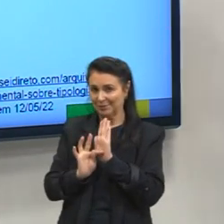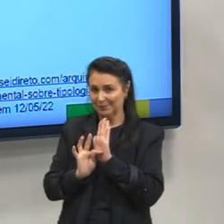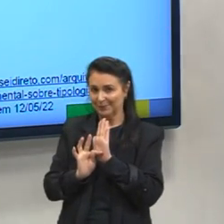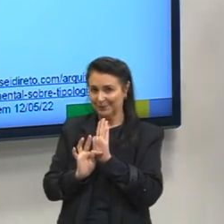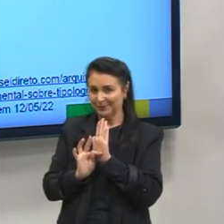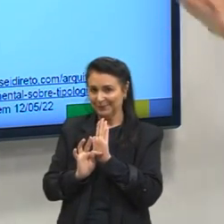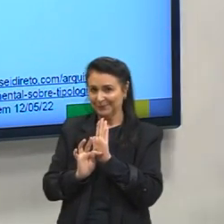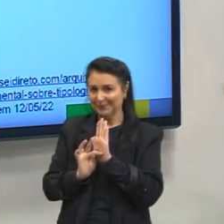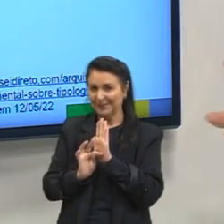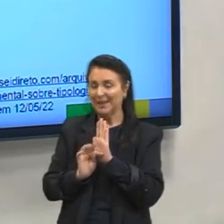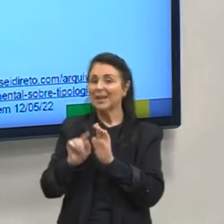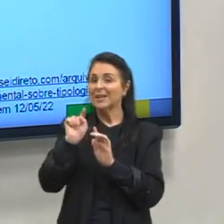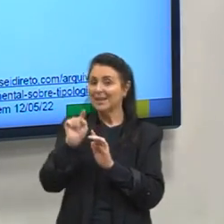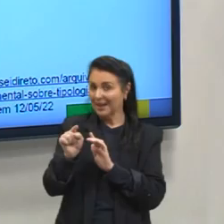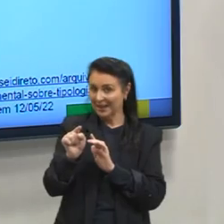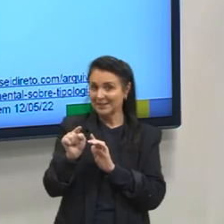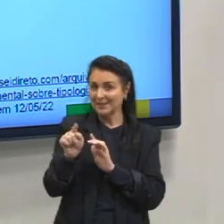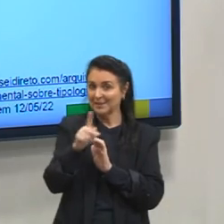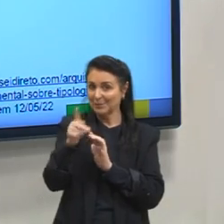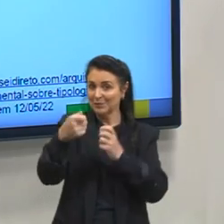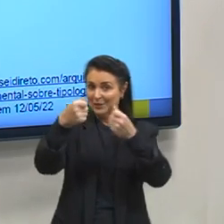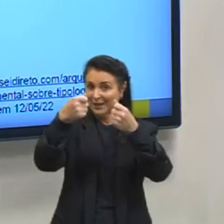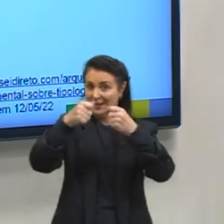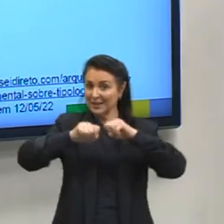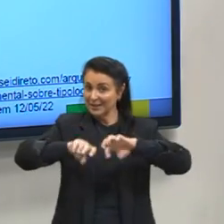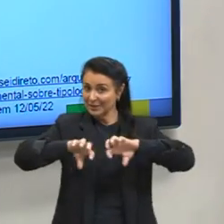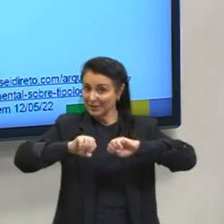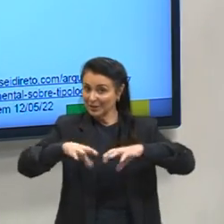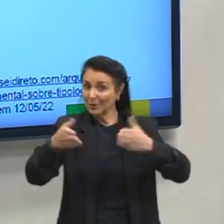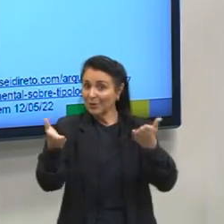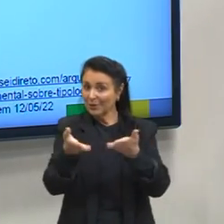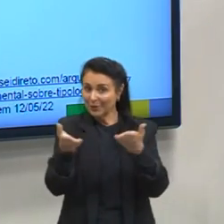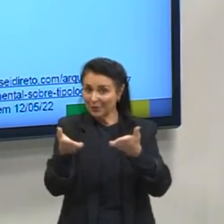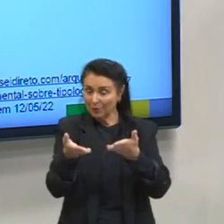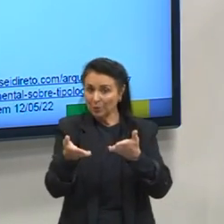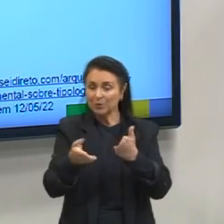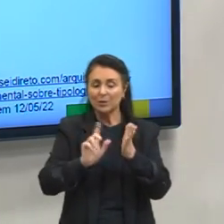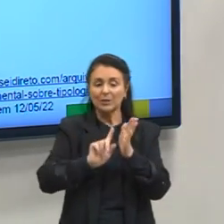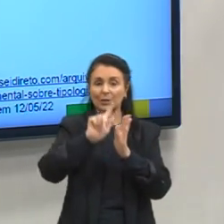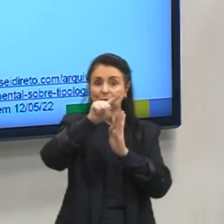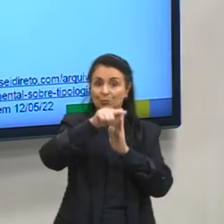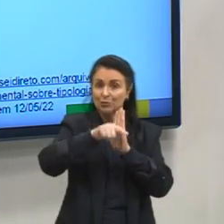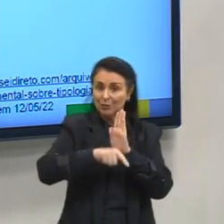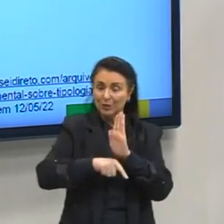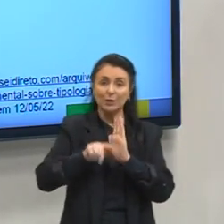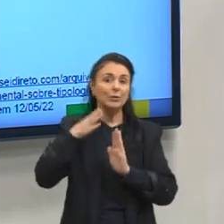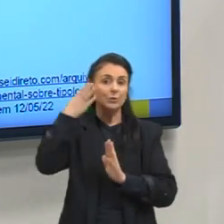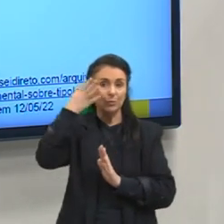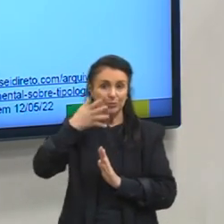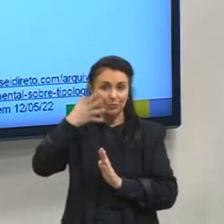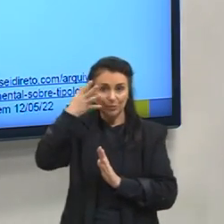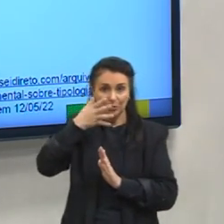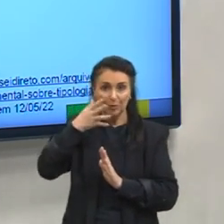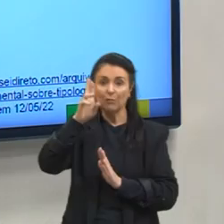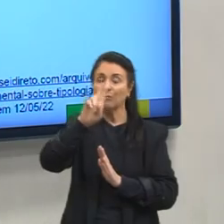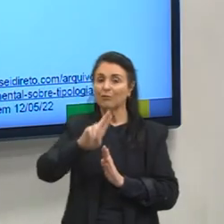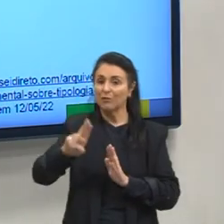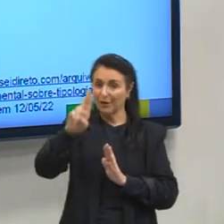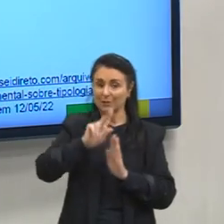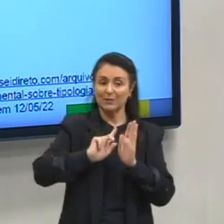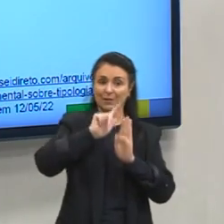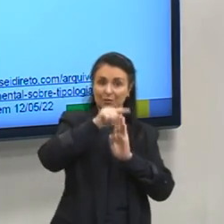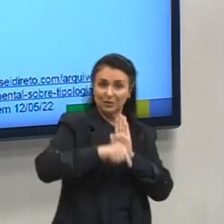dentre essas, as que a gente trabalhou aqui. E o gênero do discurso vai pegar esse gênero textual, essa